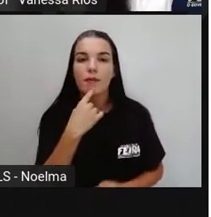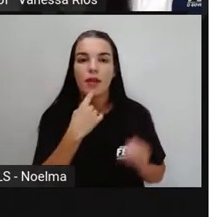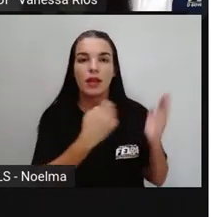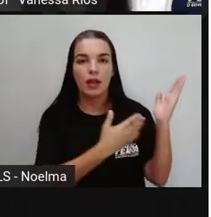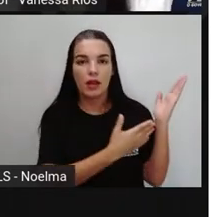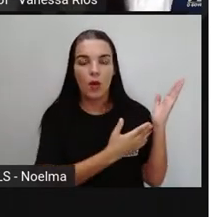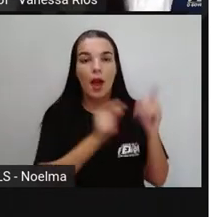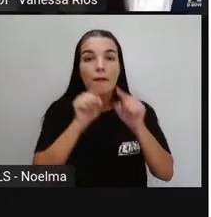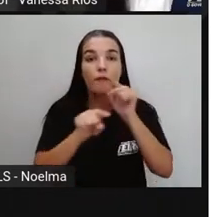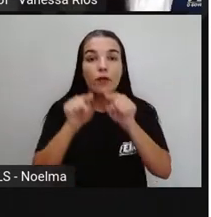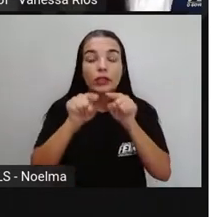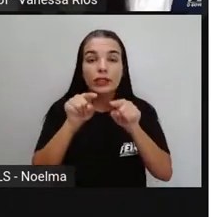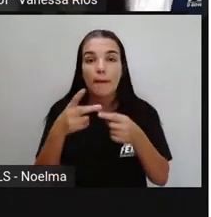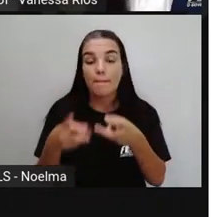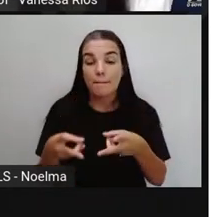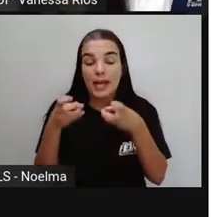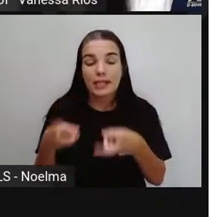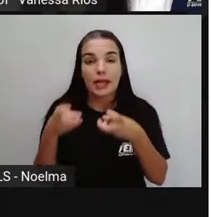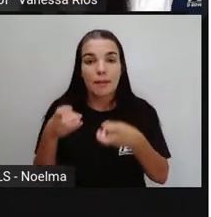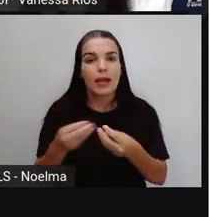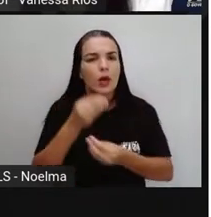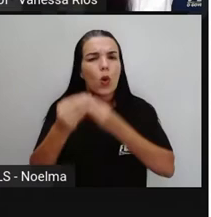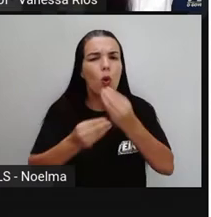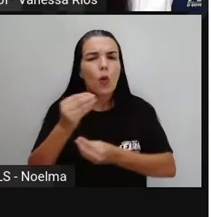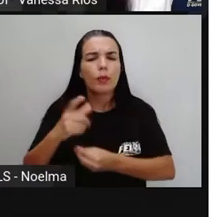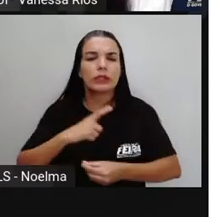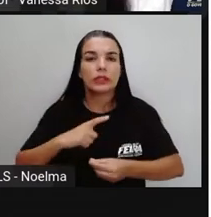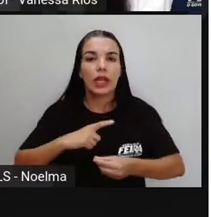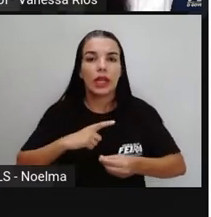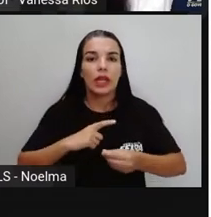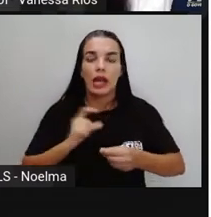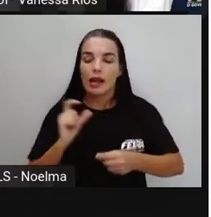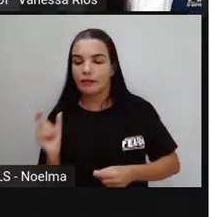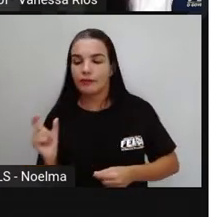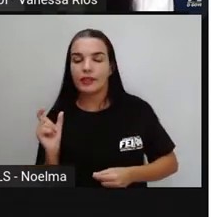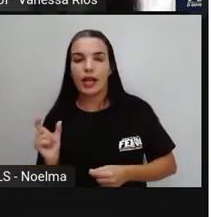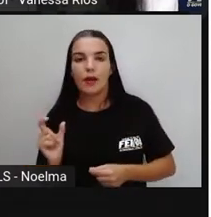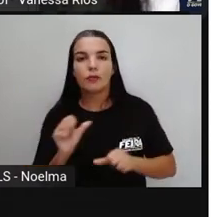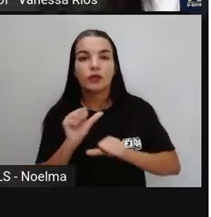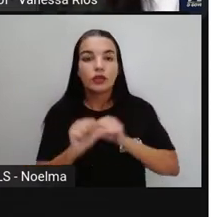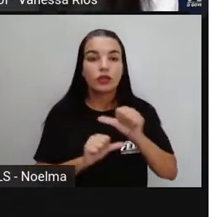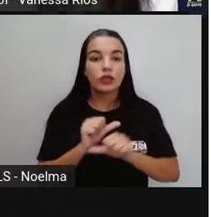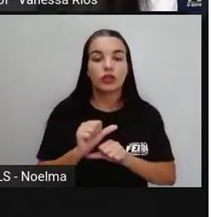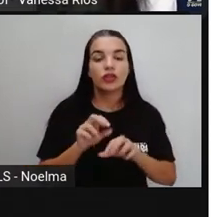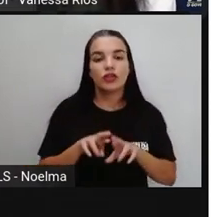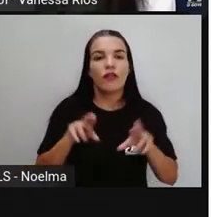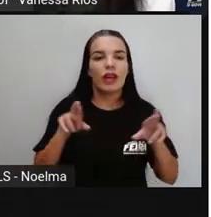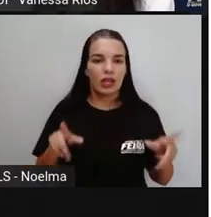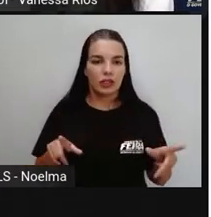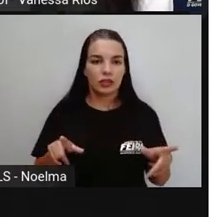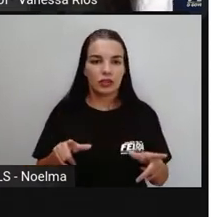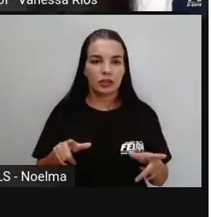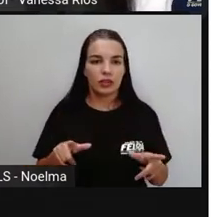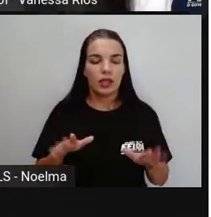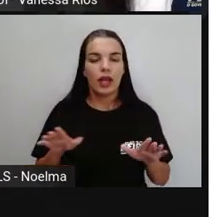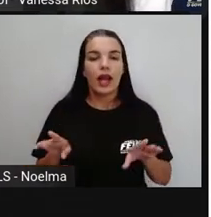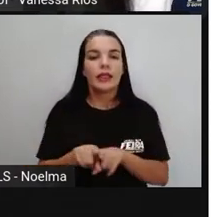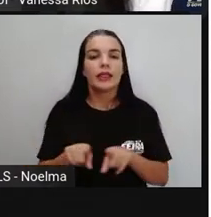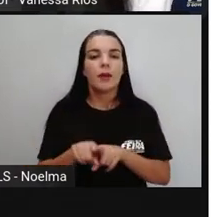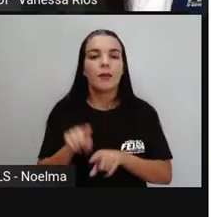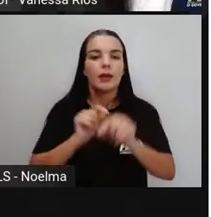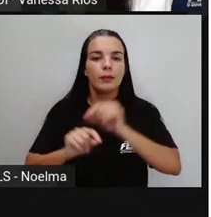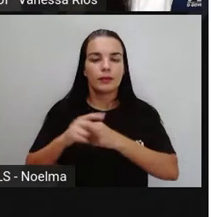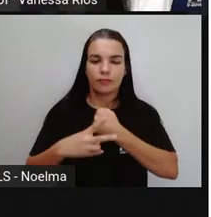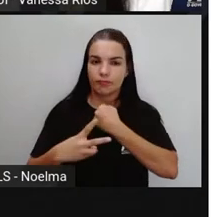verbos, né? Compondo, formando aí os verbos dentro da sua conjugação. E a gente observa aí que esses verbos